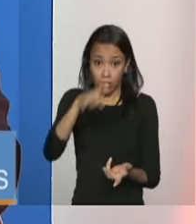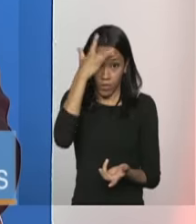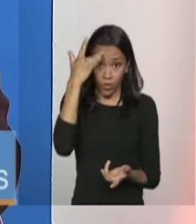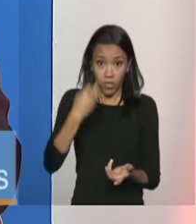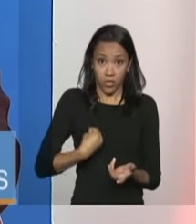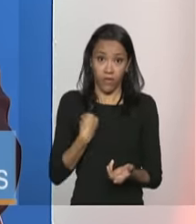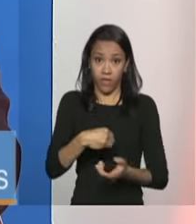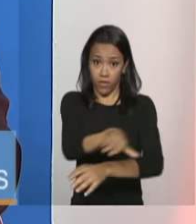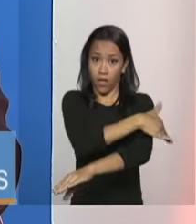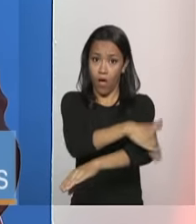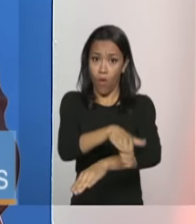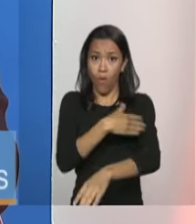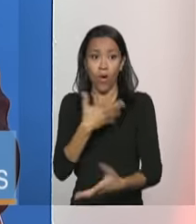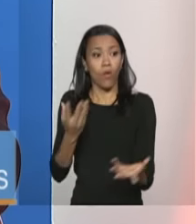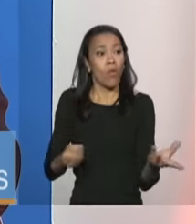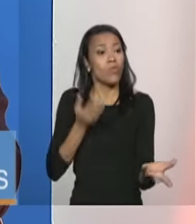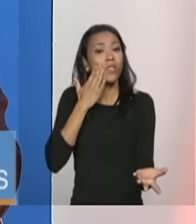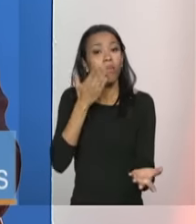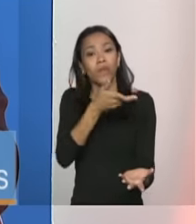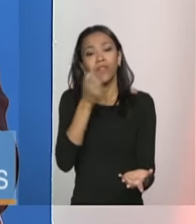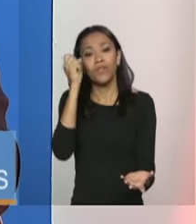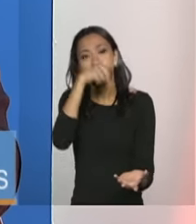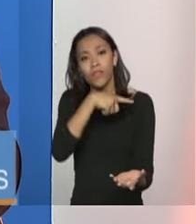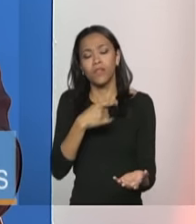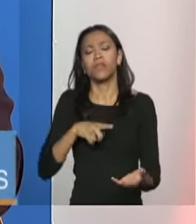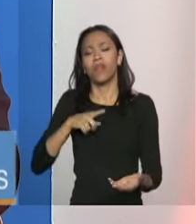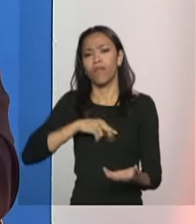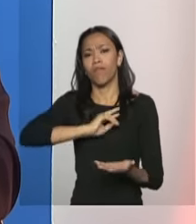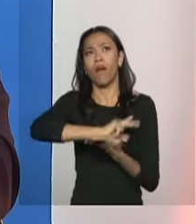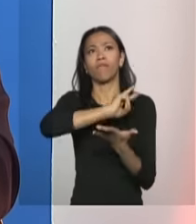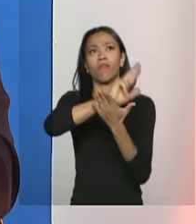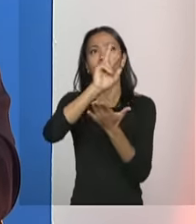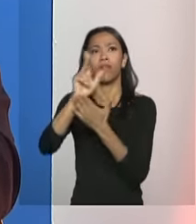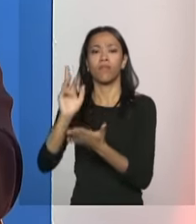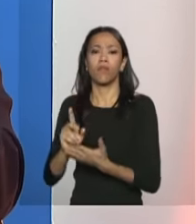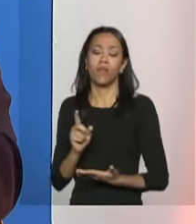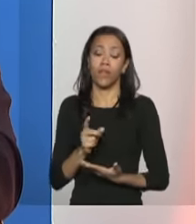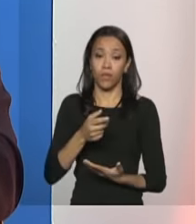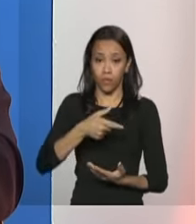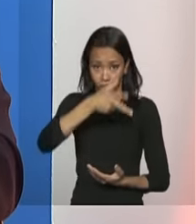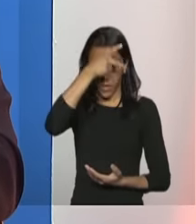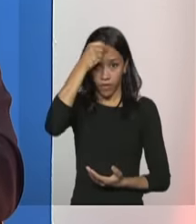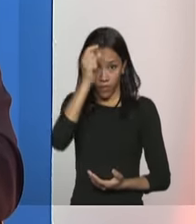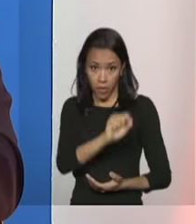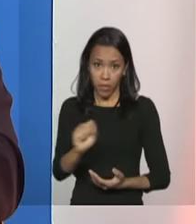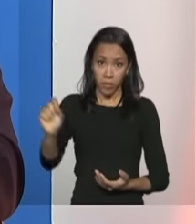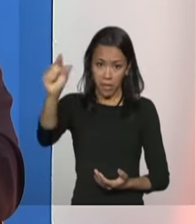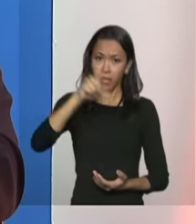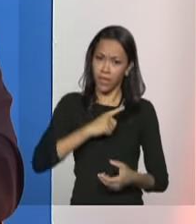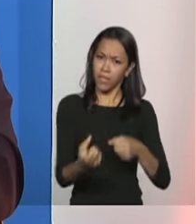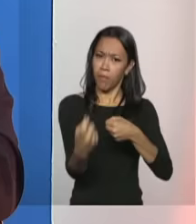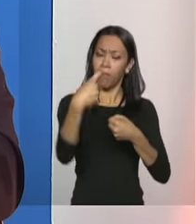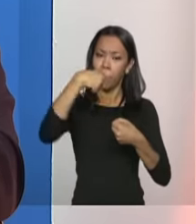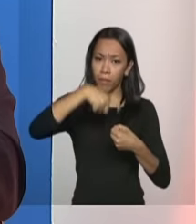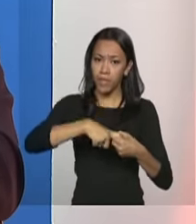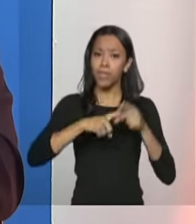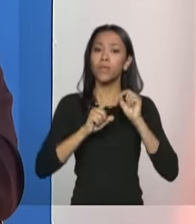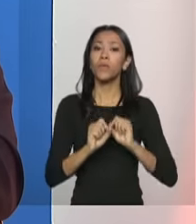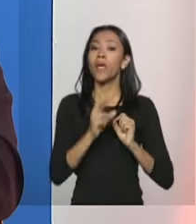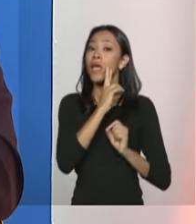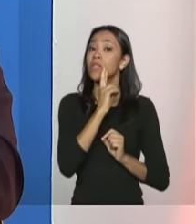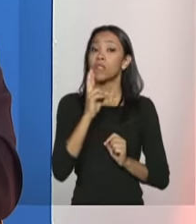de rua é muito difícil então a gente já tem exemplos tem vários municípios que já tem essa parceria com os restaurantes populares para